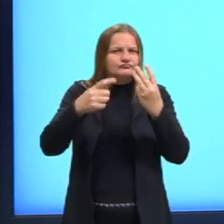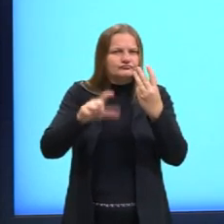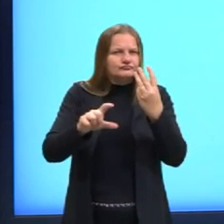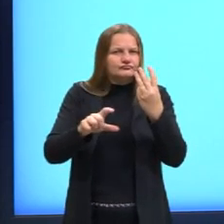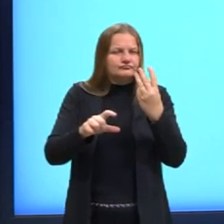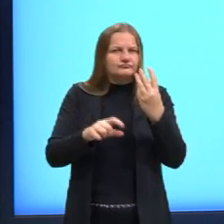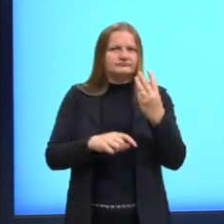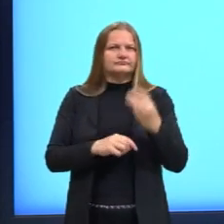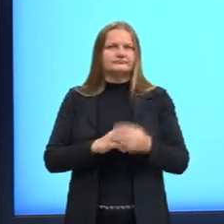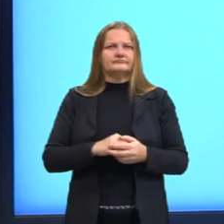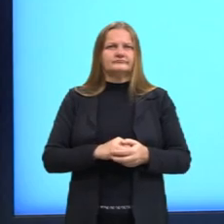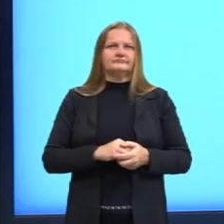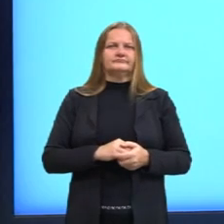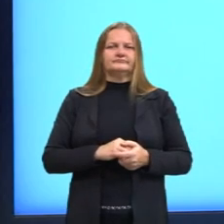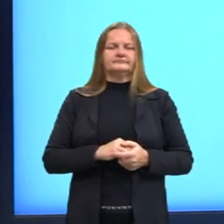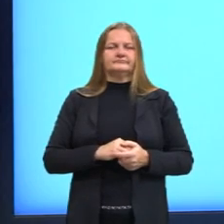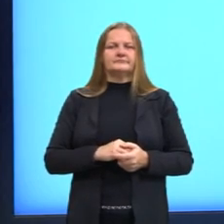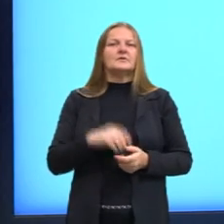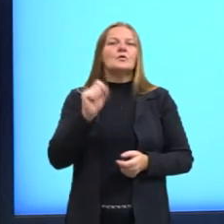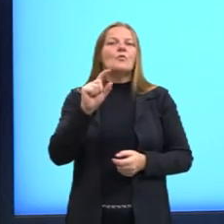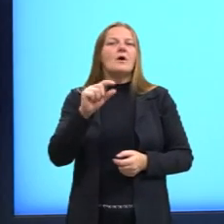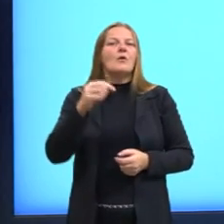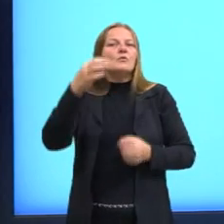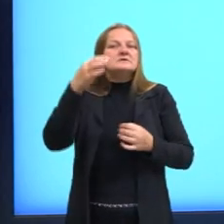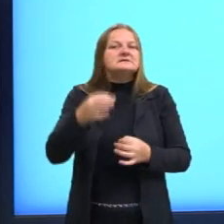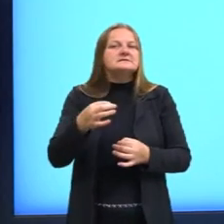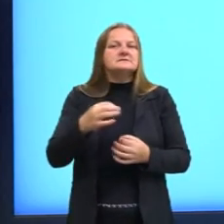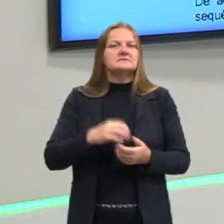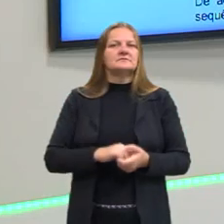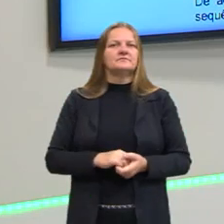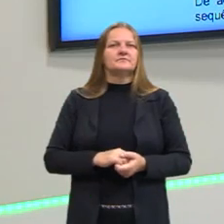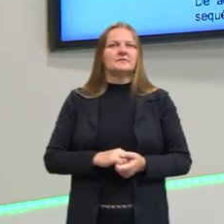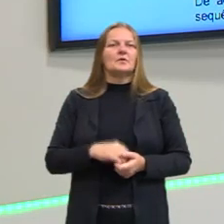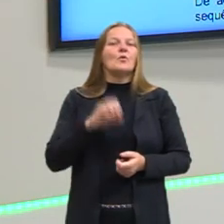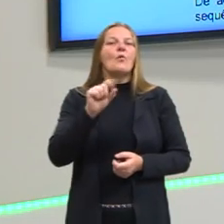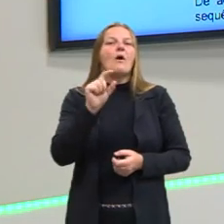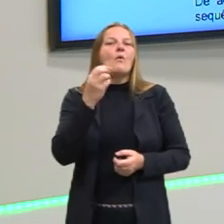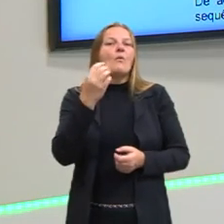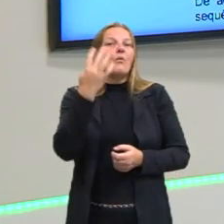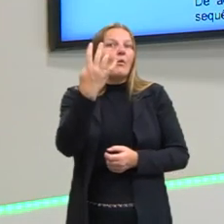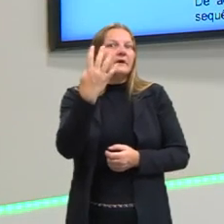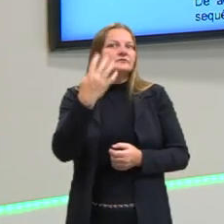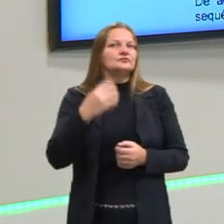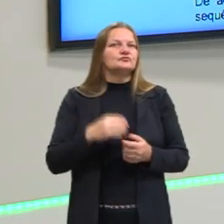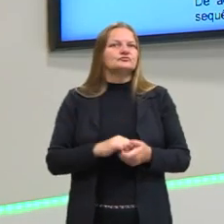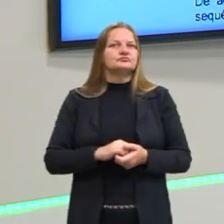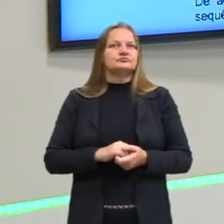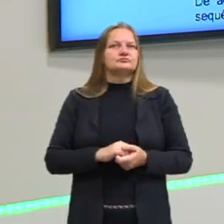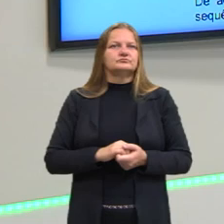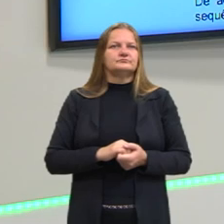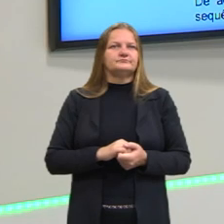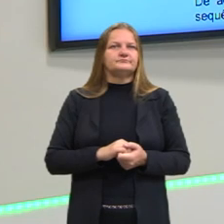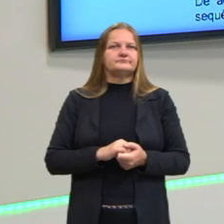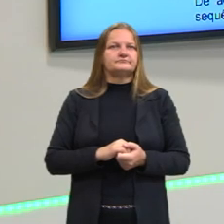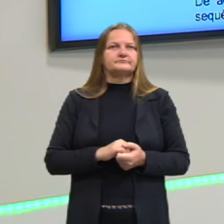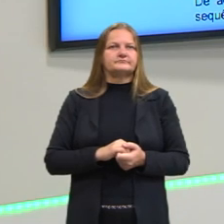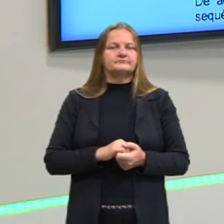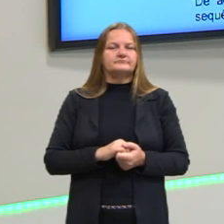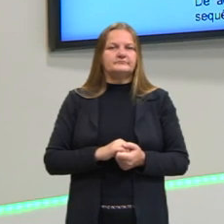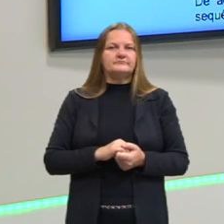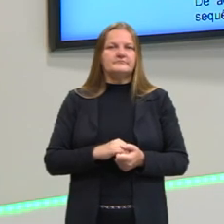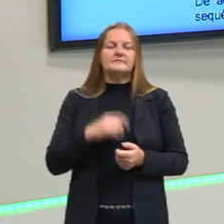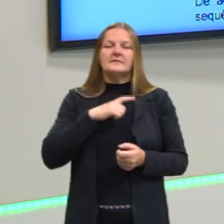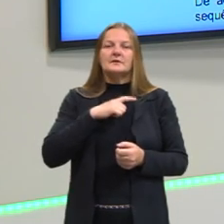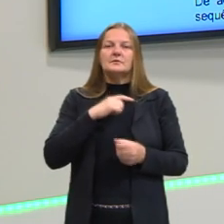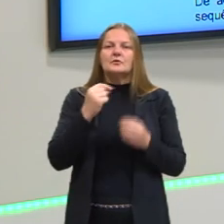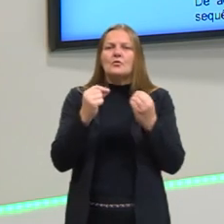figura dois na figura três. Qual a resposta certa, então? Qual seria a figura quatro? A figura quatro é uma composição, correto?